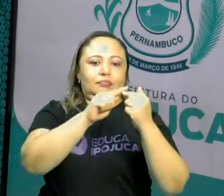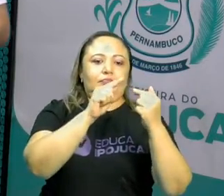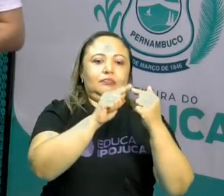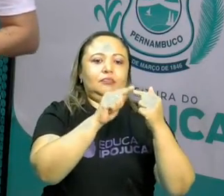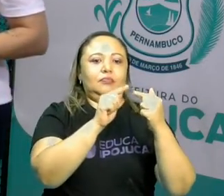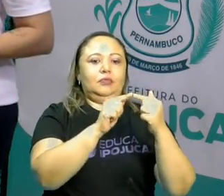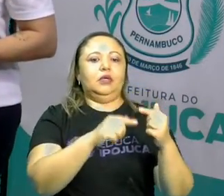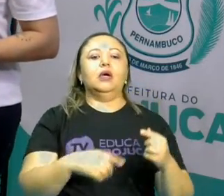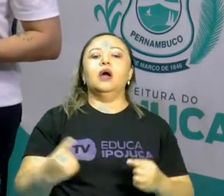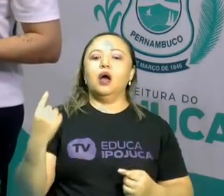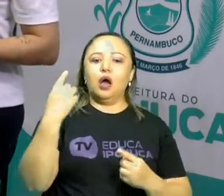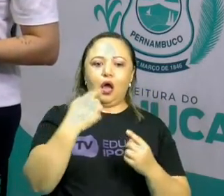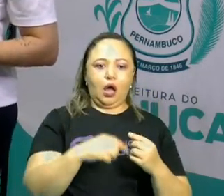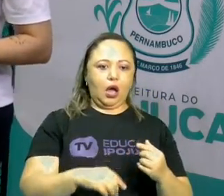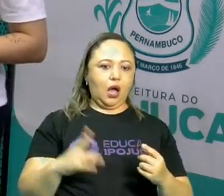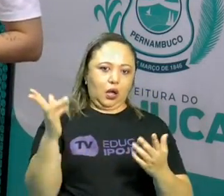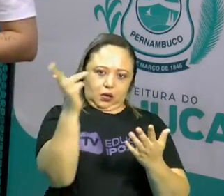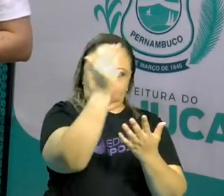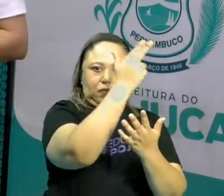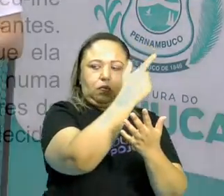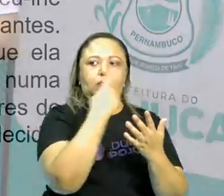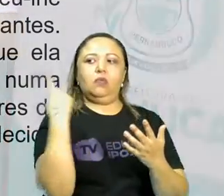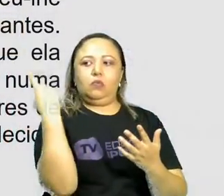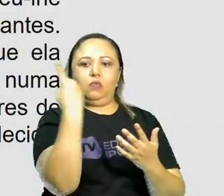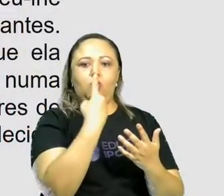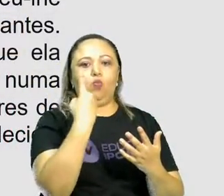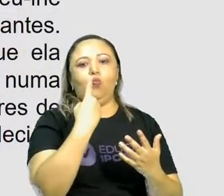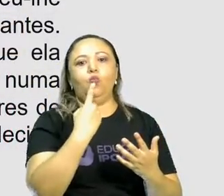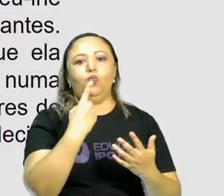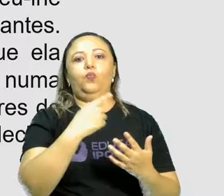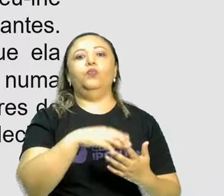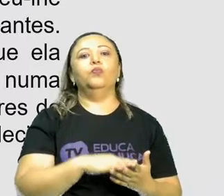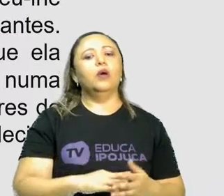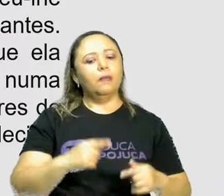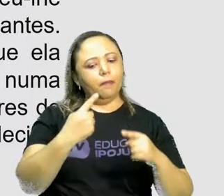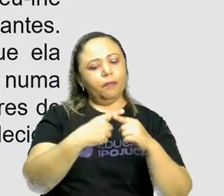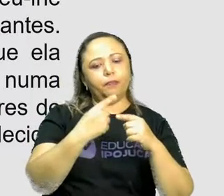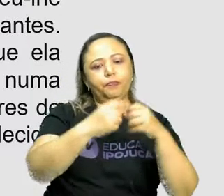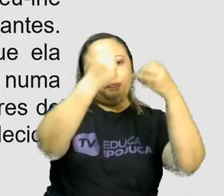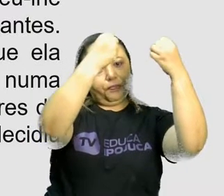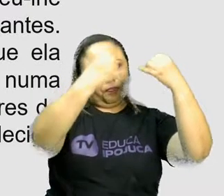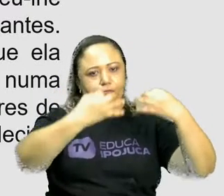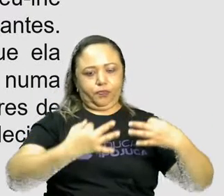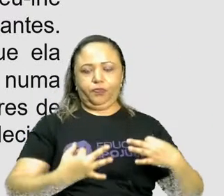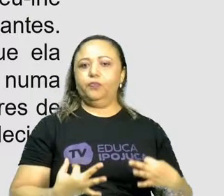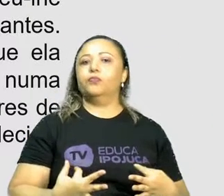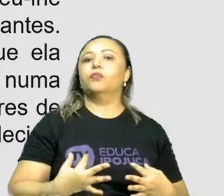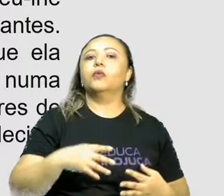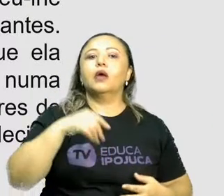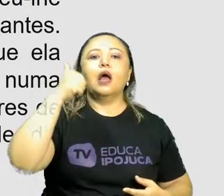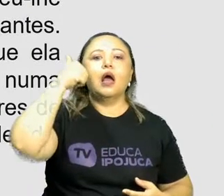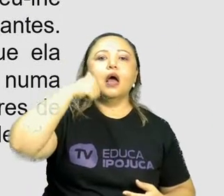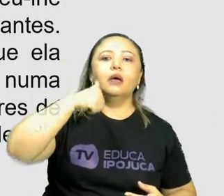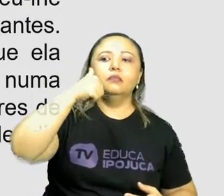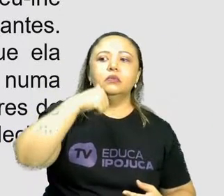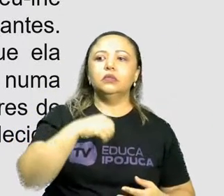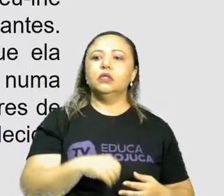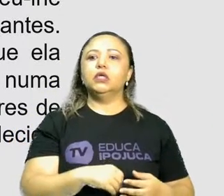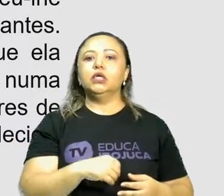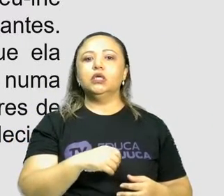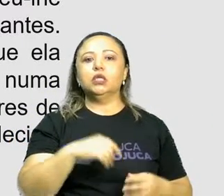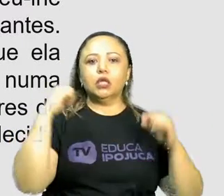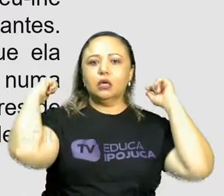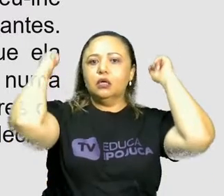certo? Fala do lobo, fala da menina, né? Que o lobo tinha olhos brilhantes, que o lobo pensou em